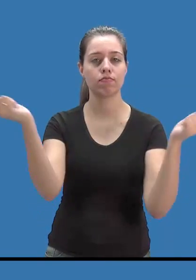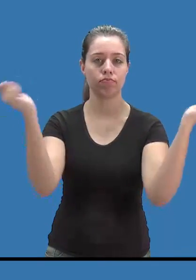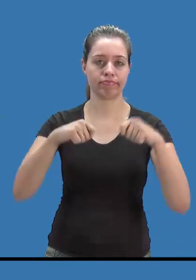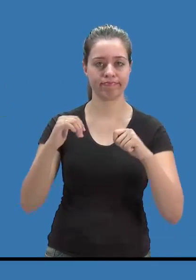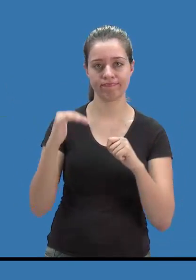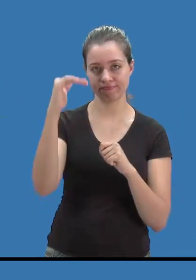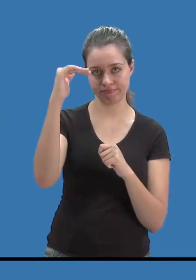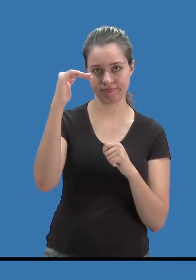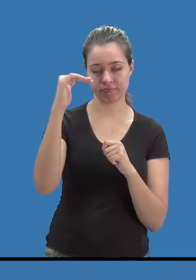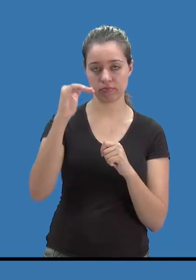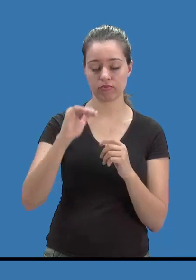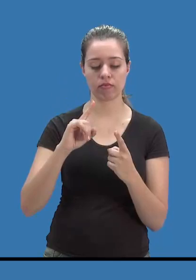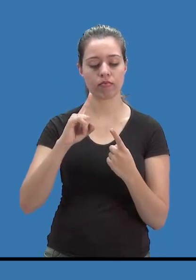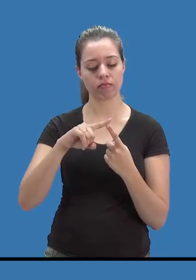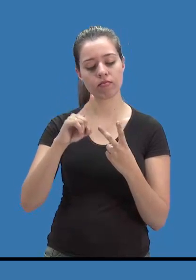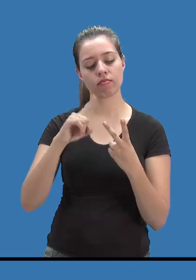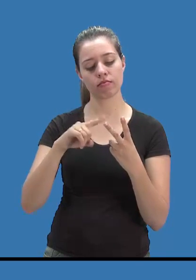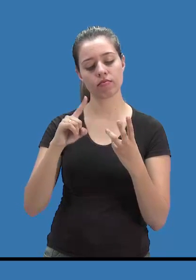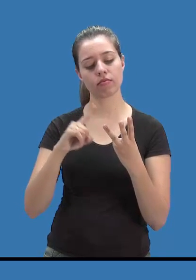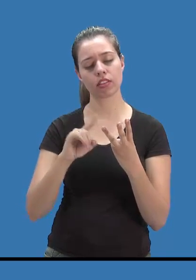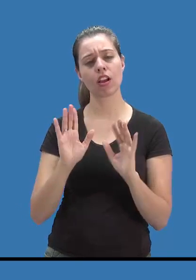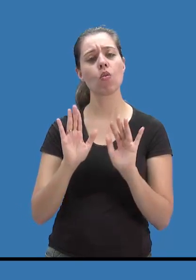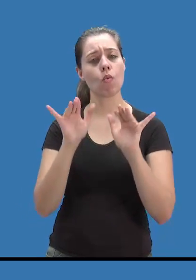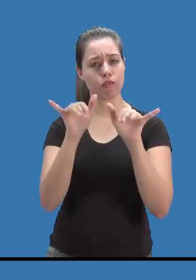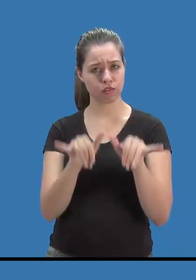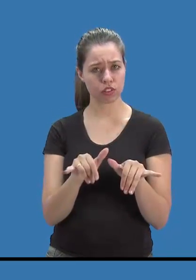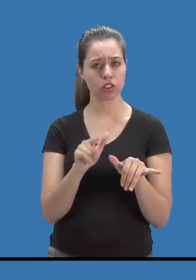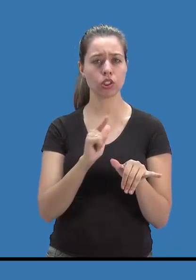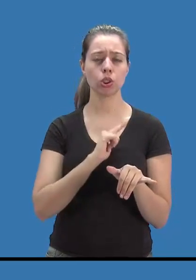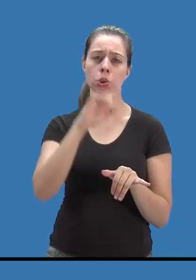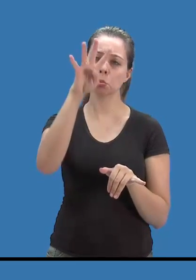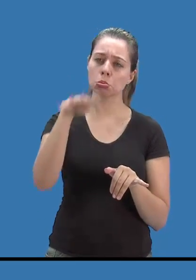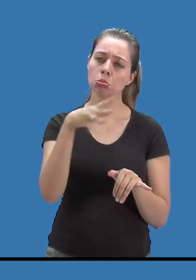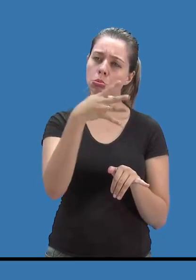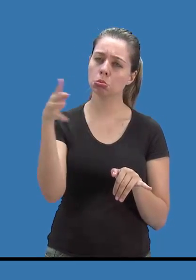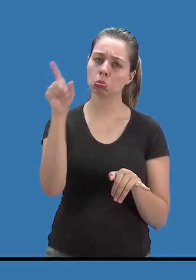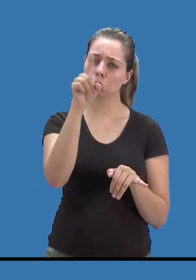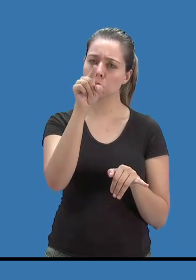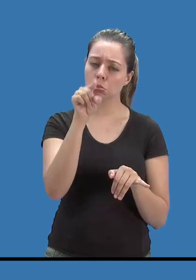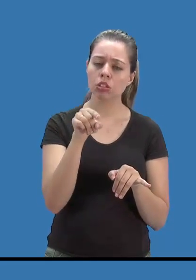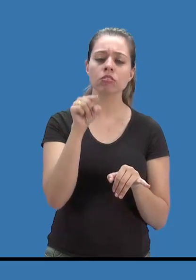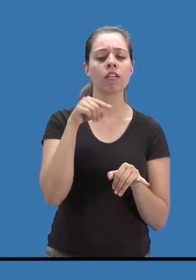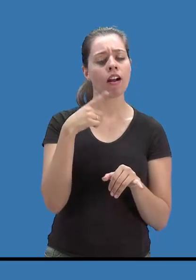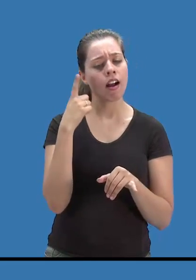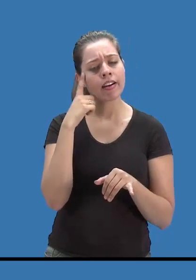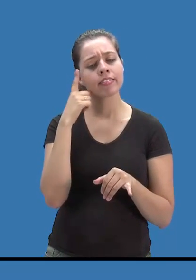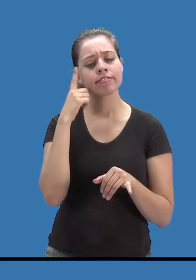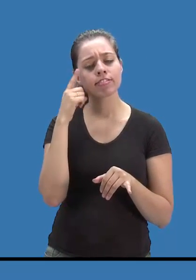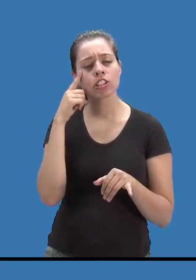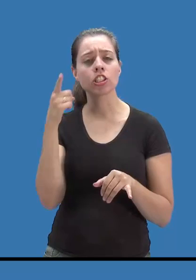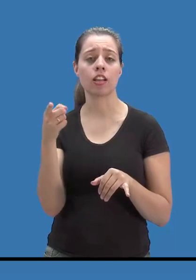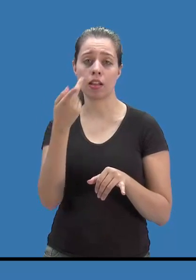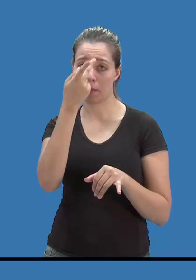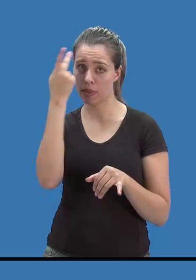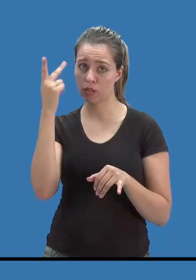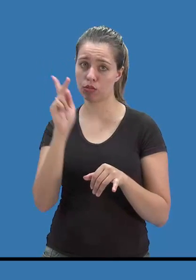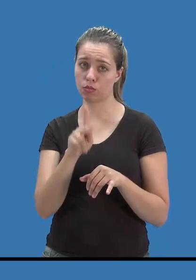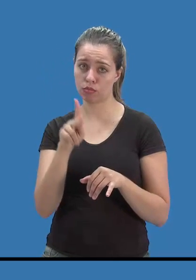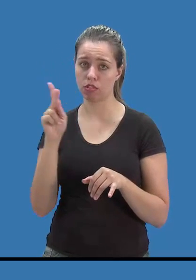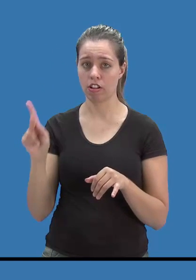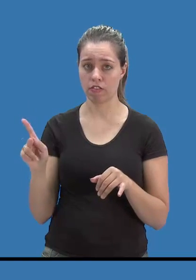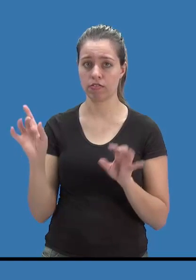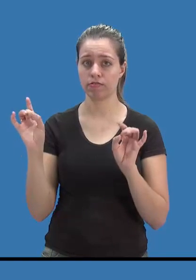dessas três etapas, nós tabulamos esses dados, verificamos, e o facilitador vai inscrever ou não